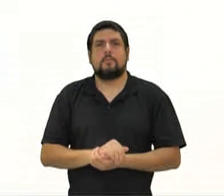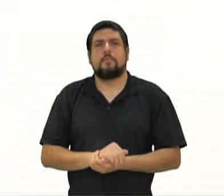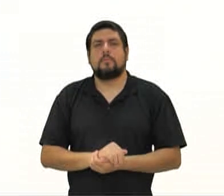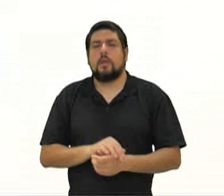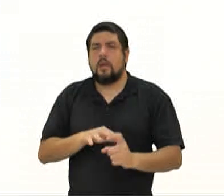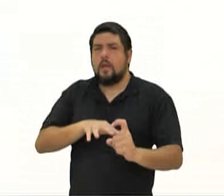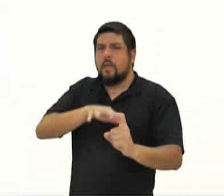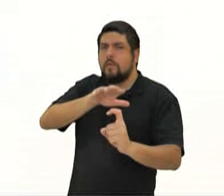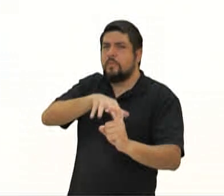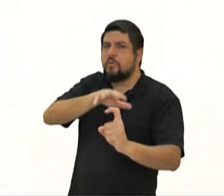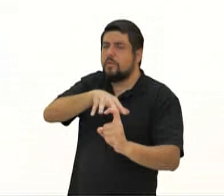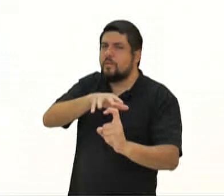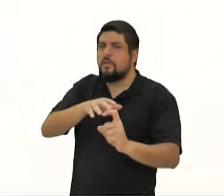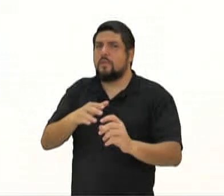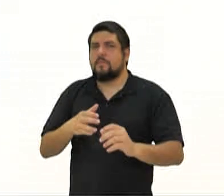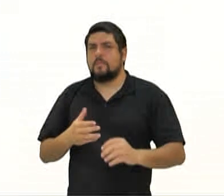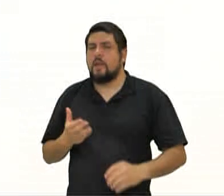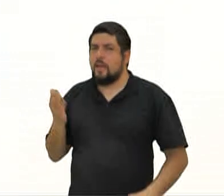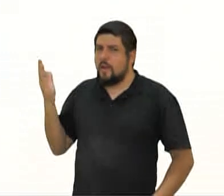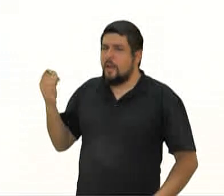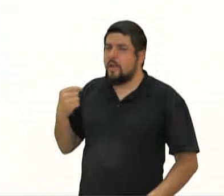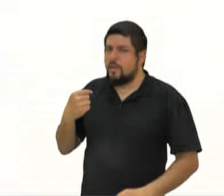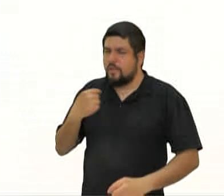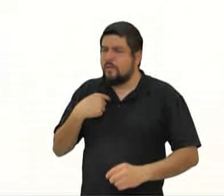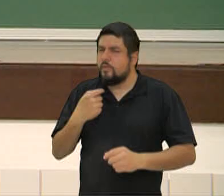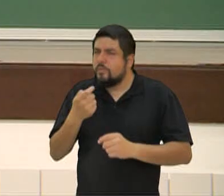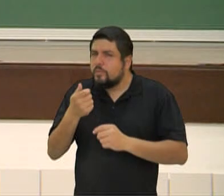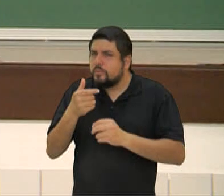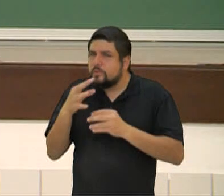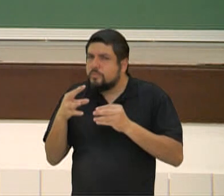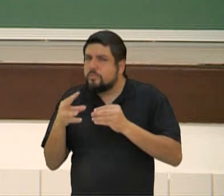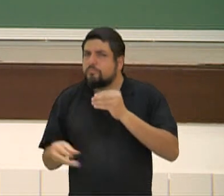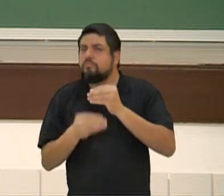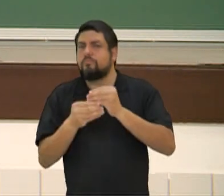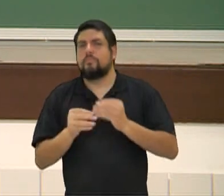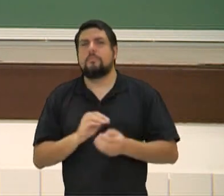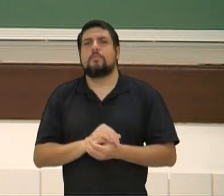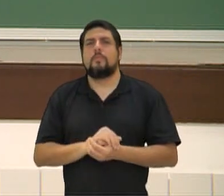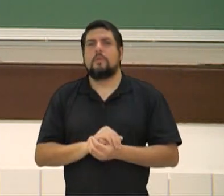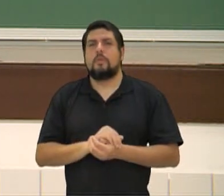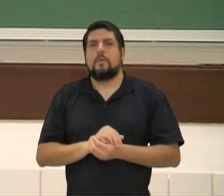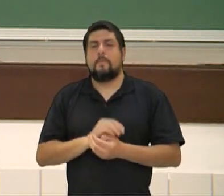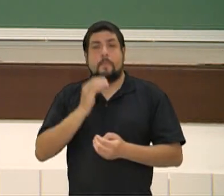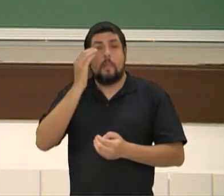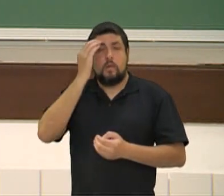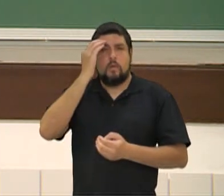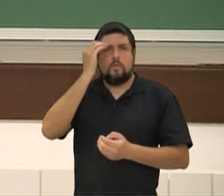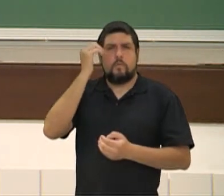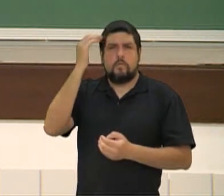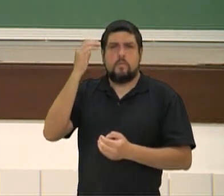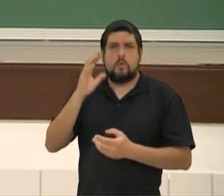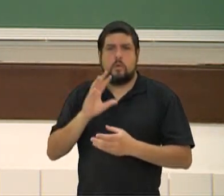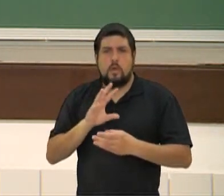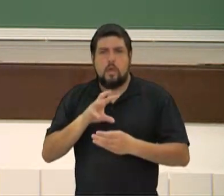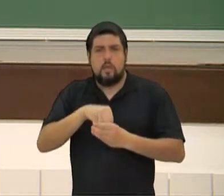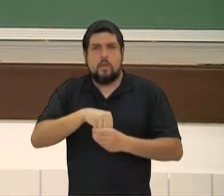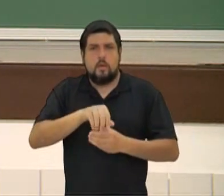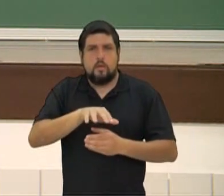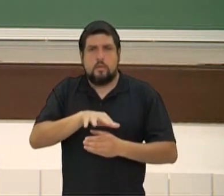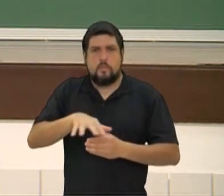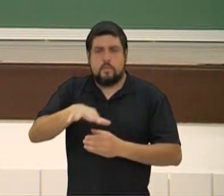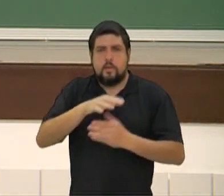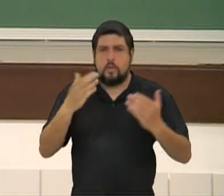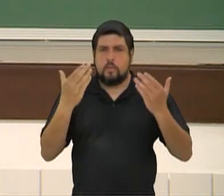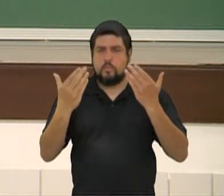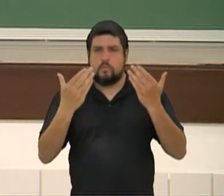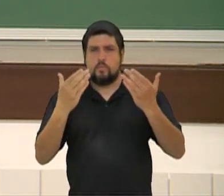confesso que essa tem um dedo meu aí nessa história. É muito famosa, enfim, dentro da área da psicologia, um saber